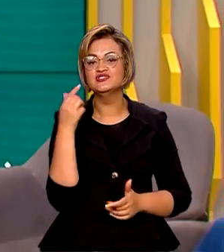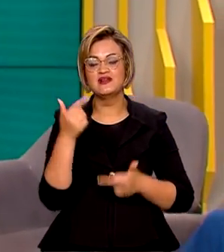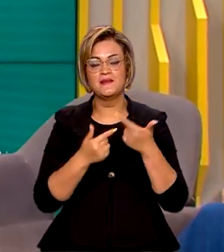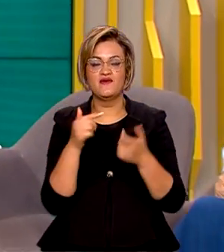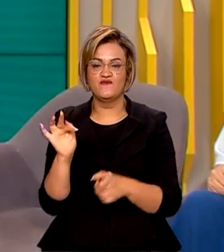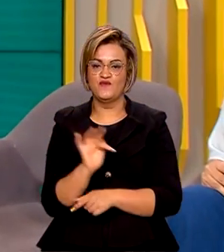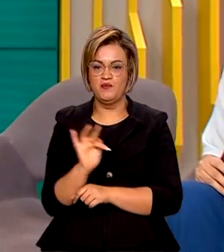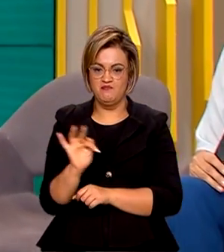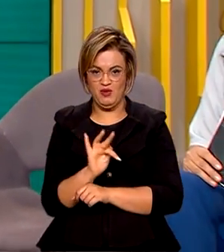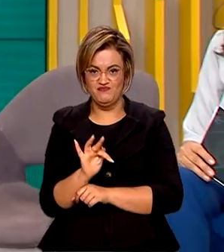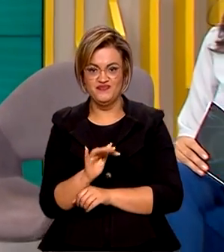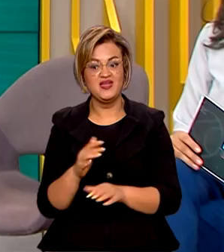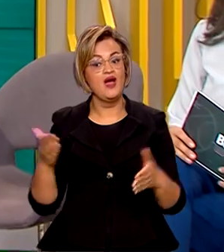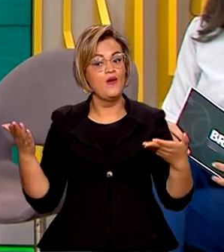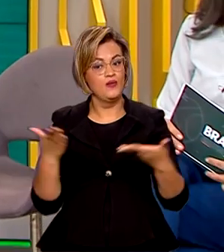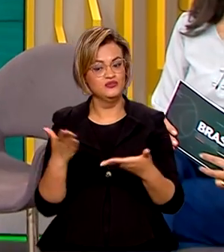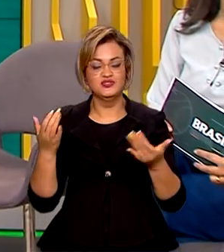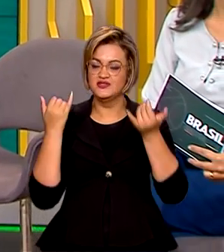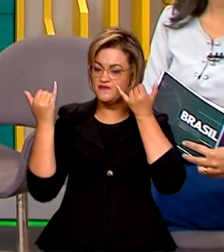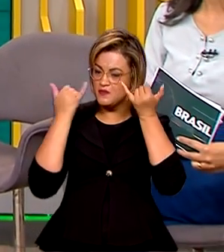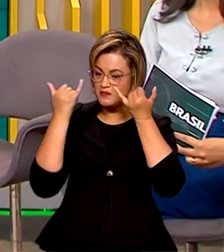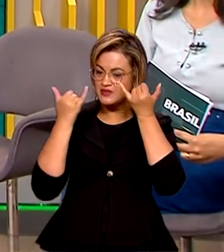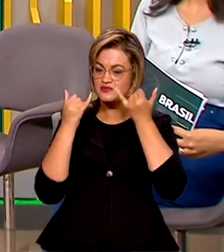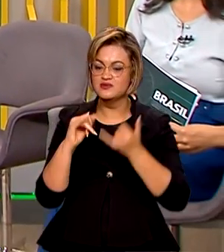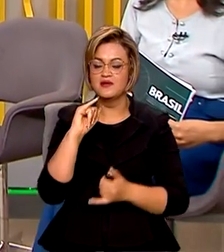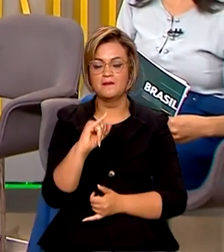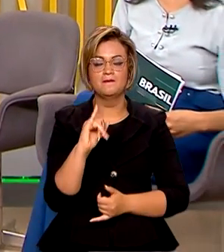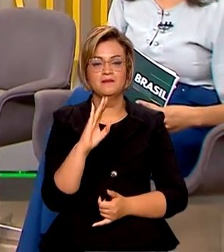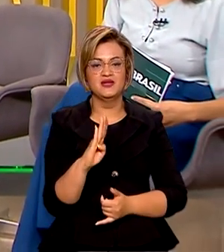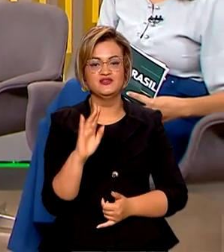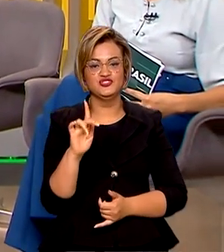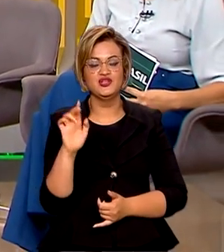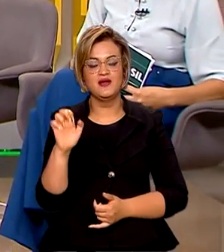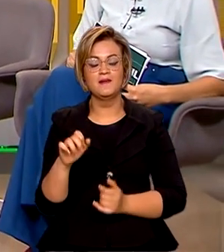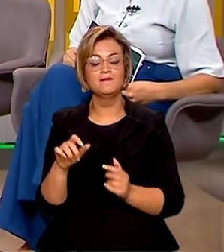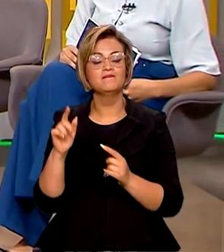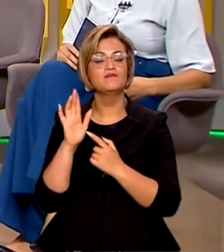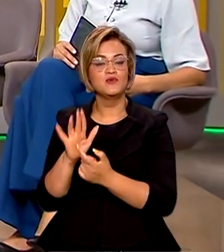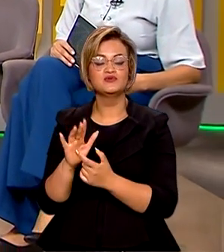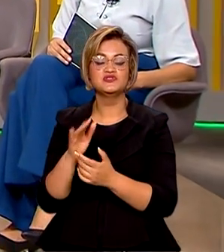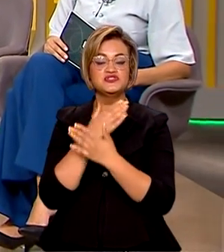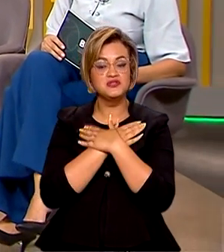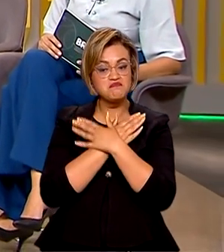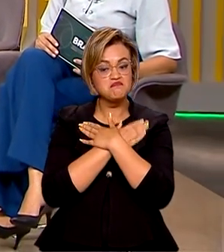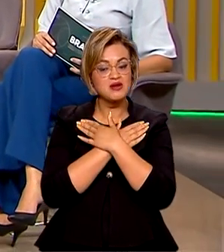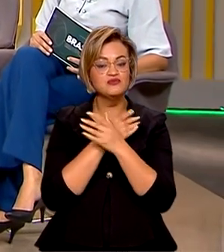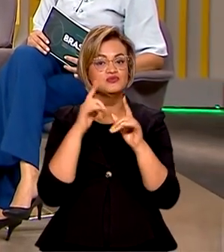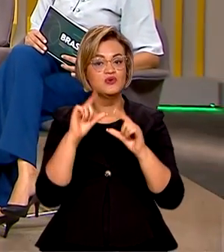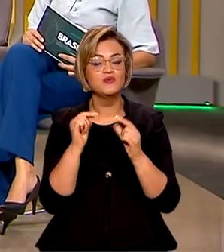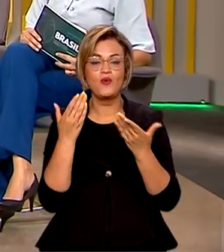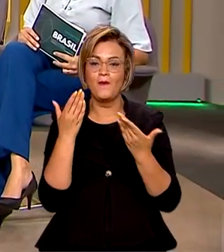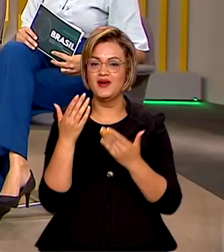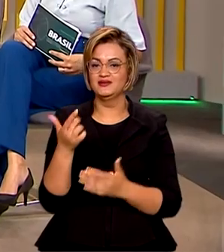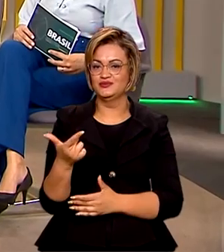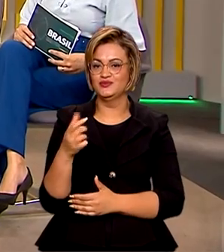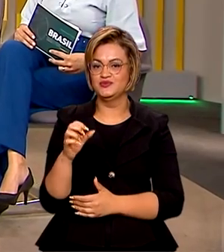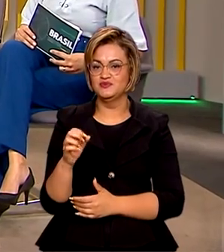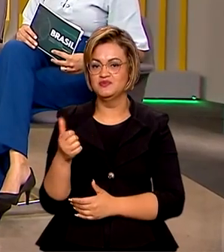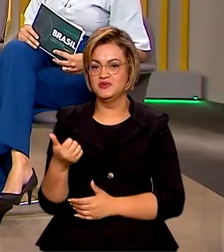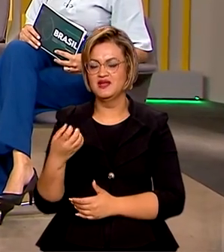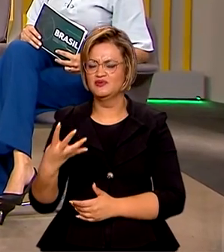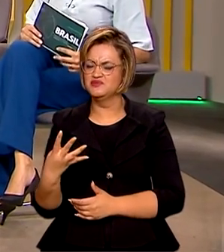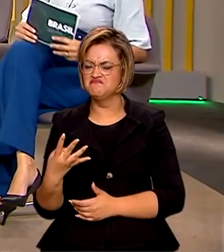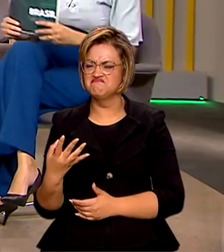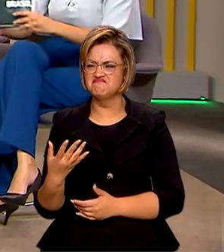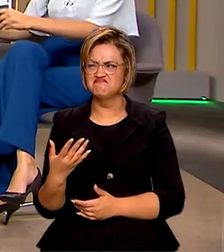formais. Hoje temos esses dados do IBGE que mostram o menor nível de desemprego desde 2014. O